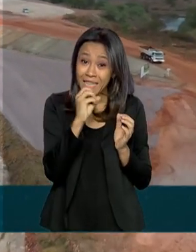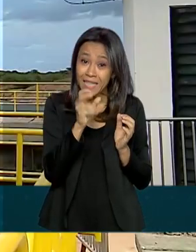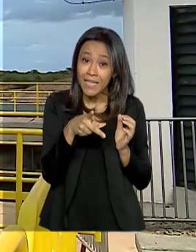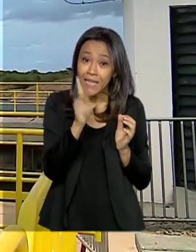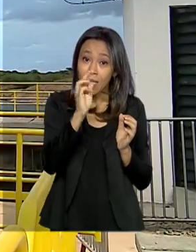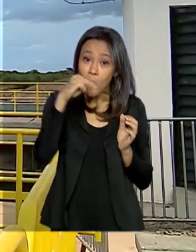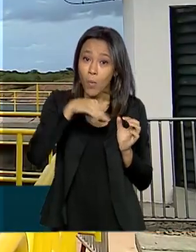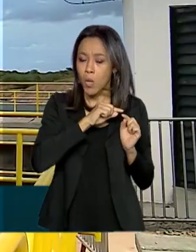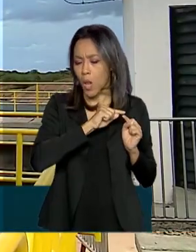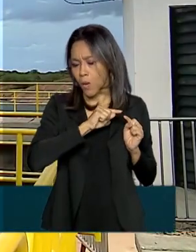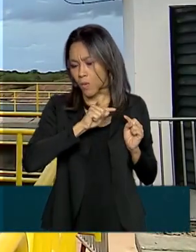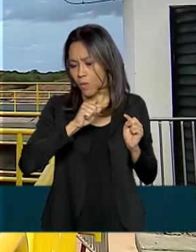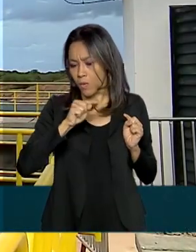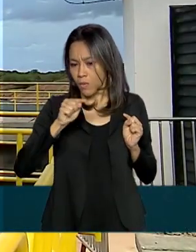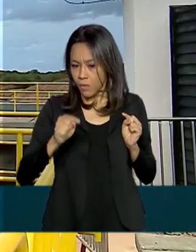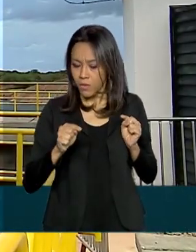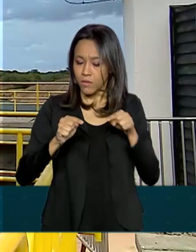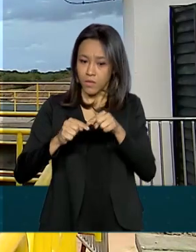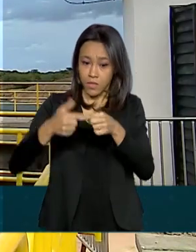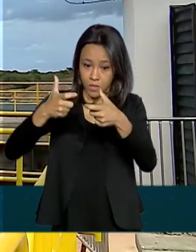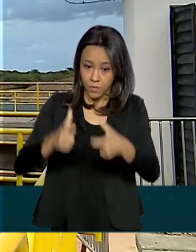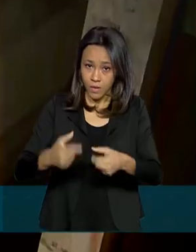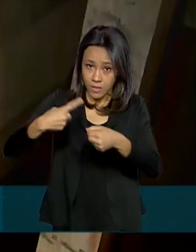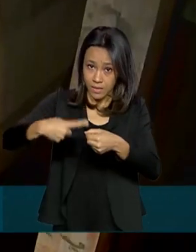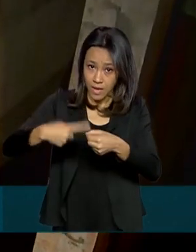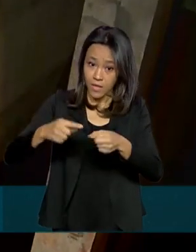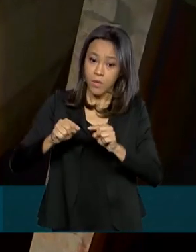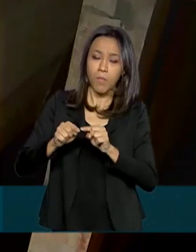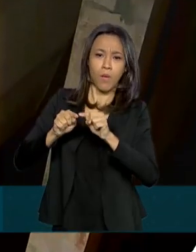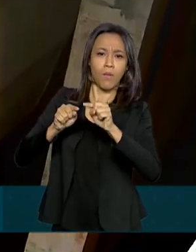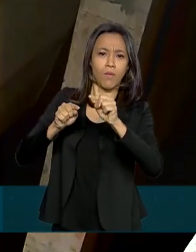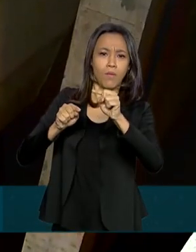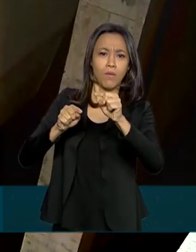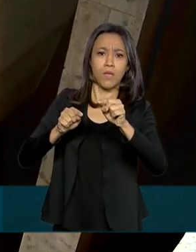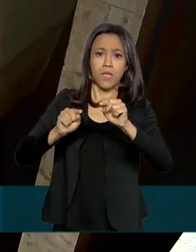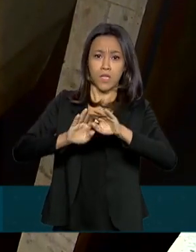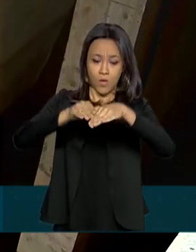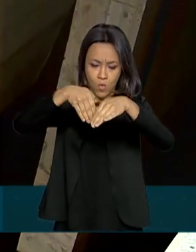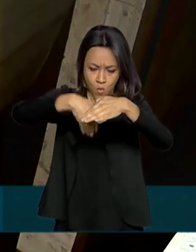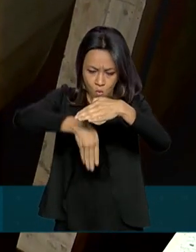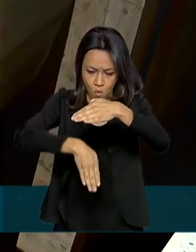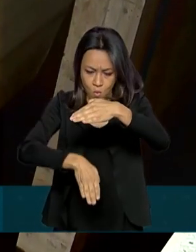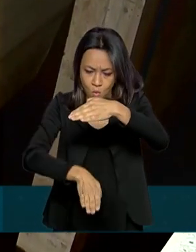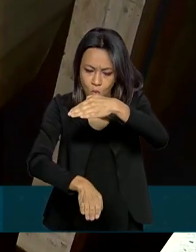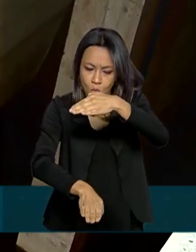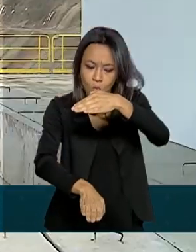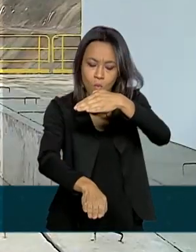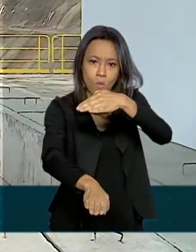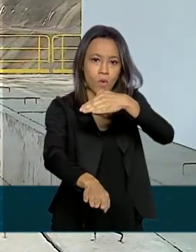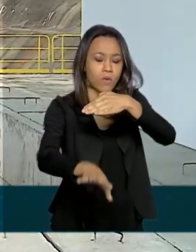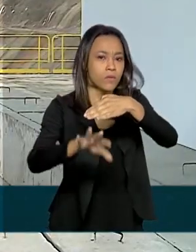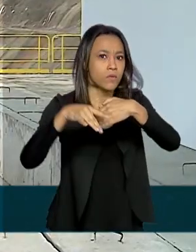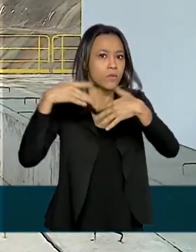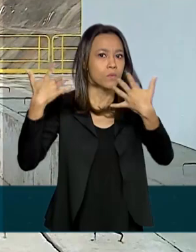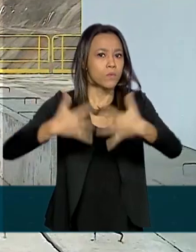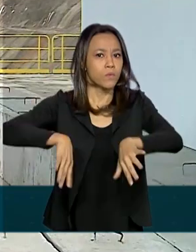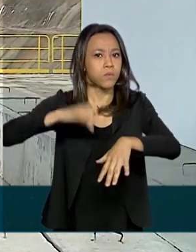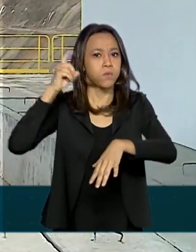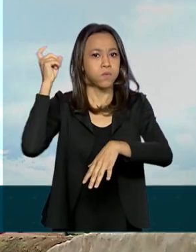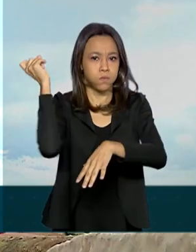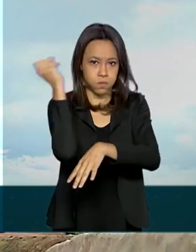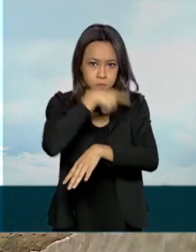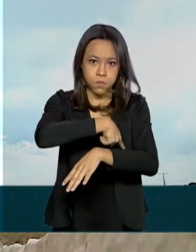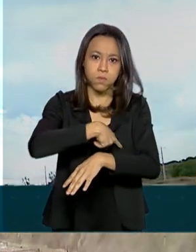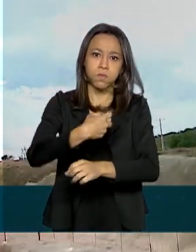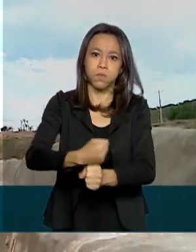daqui. Passam aqui por Penaforte e mais à frente passam por um túnel, que foi uma das etapas mais complexas do projeto